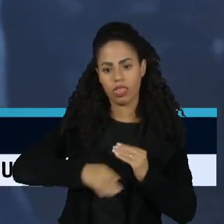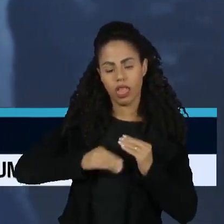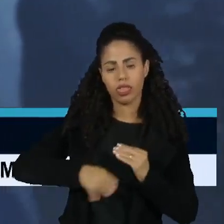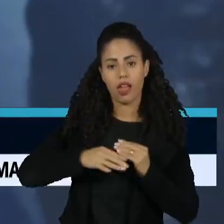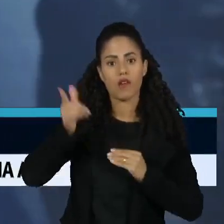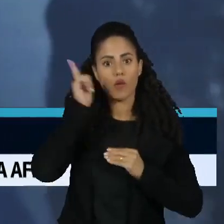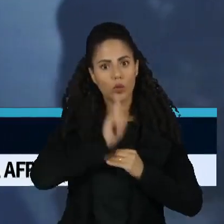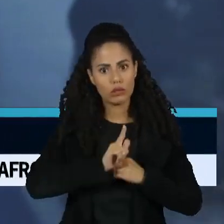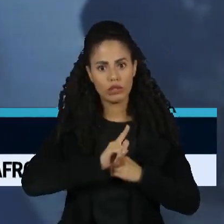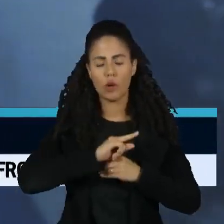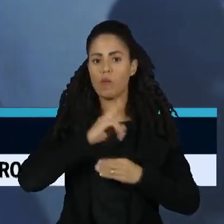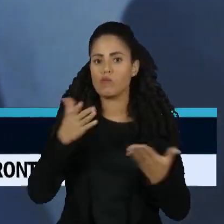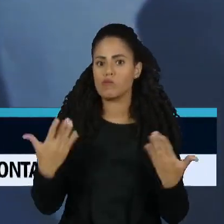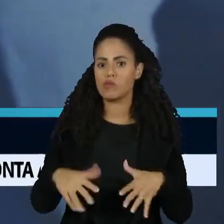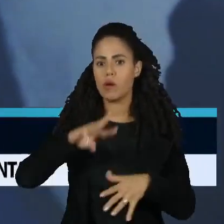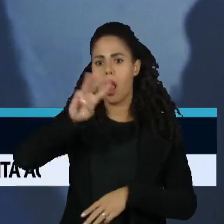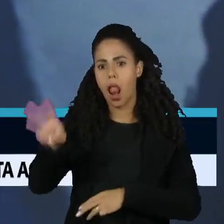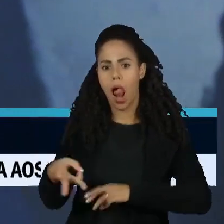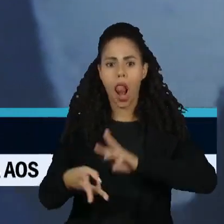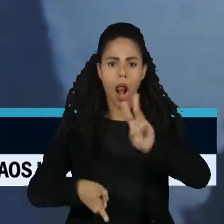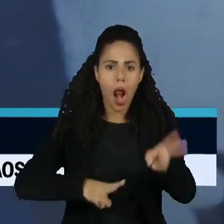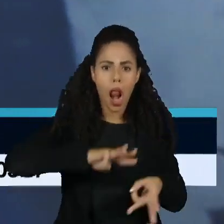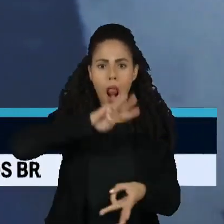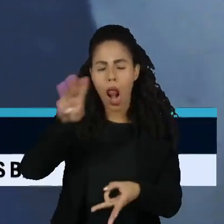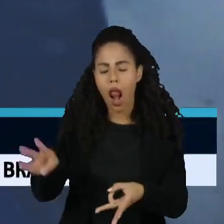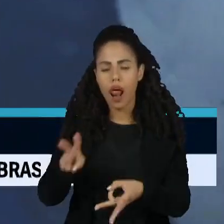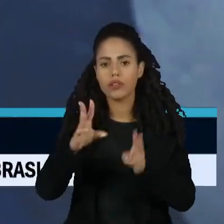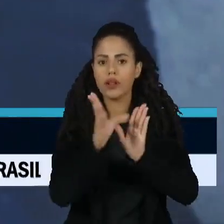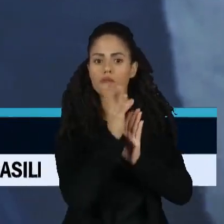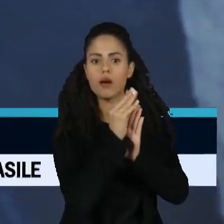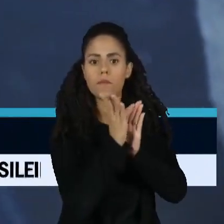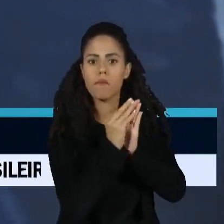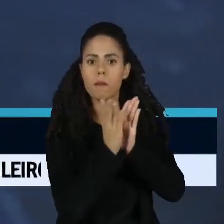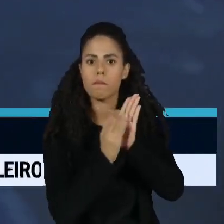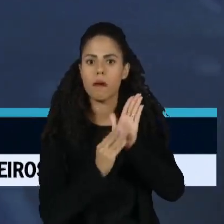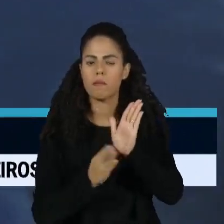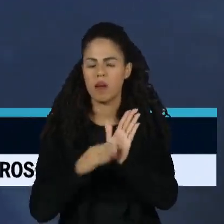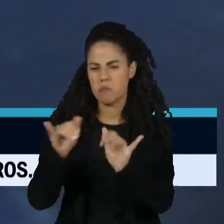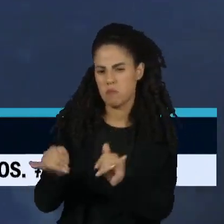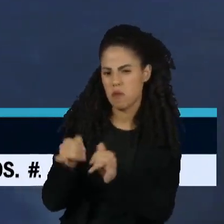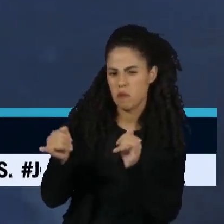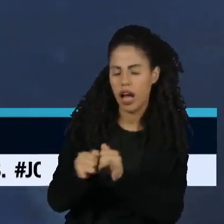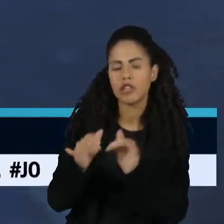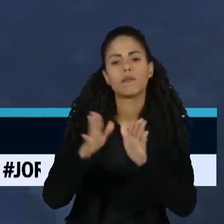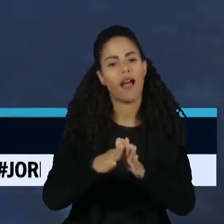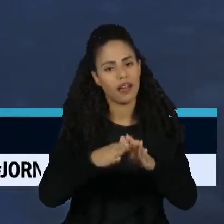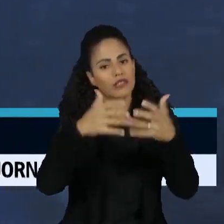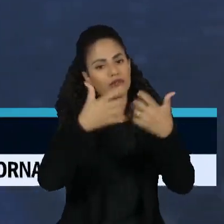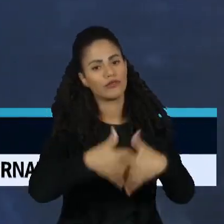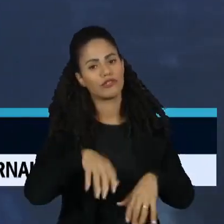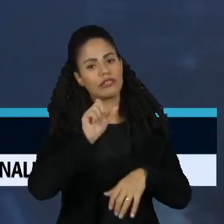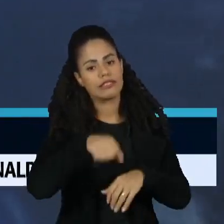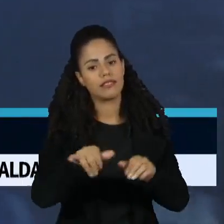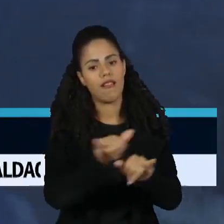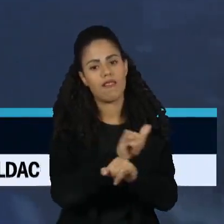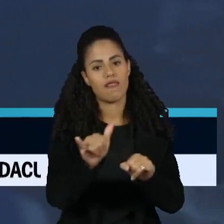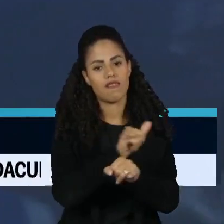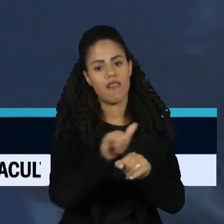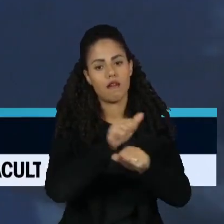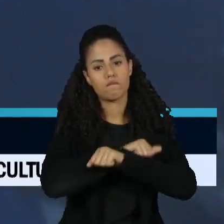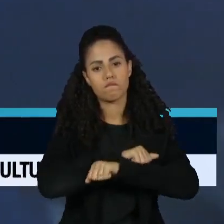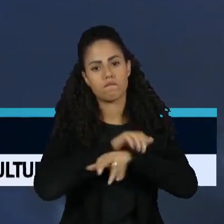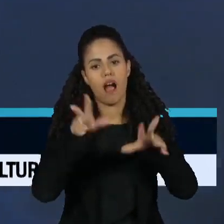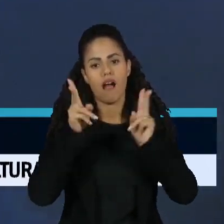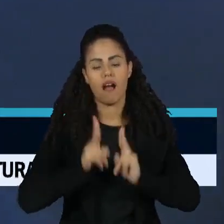As cifras milionárias movimentadas pelo conteúdo muitas vezes pode parecer banal, mas funciona e tem toda uma estrutura cada vez